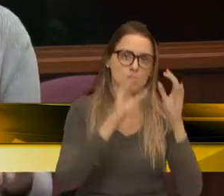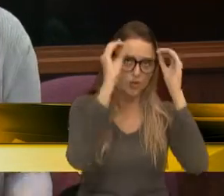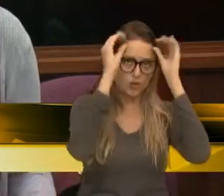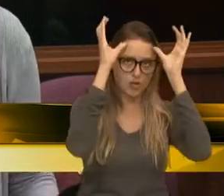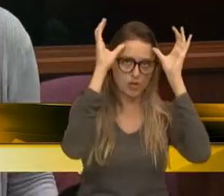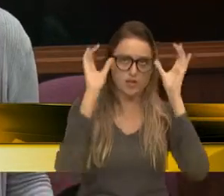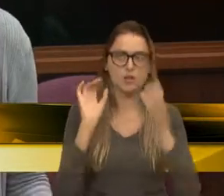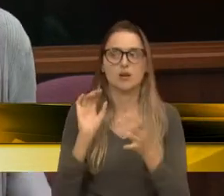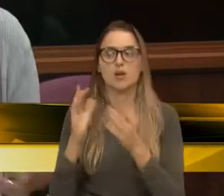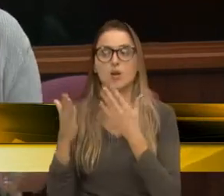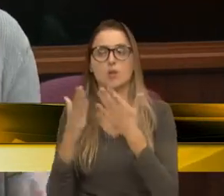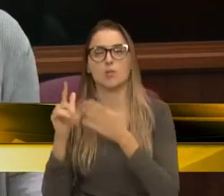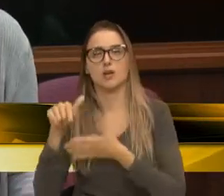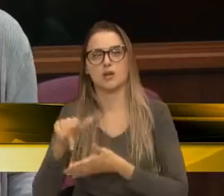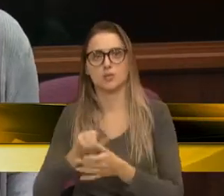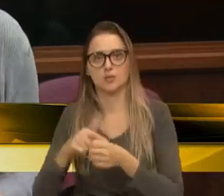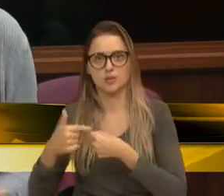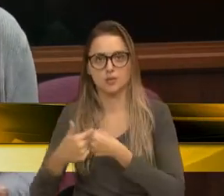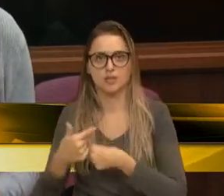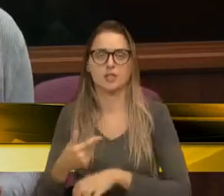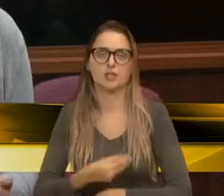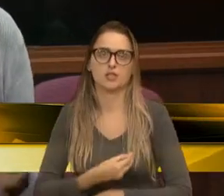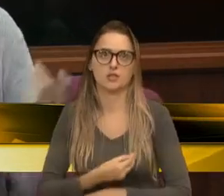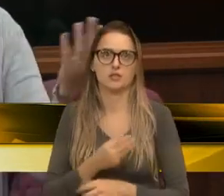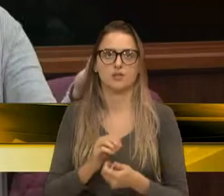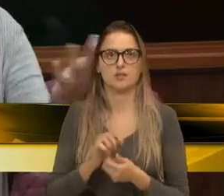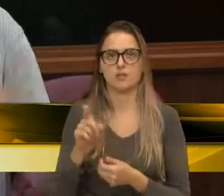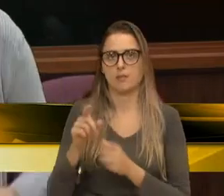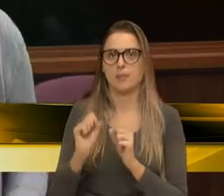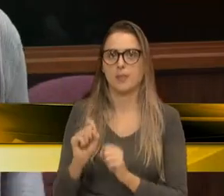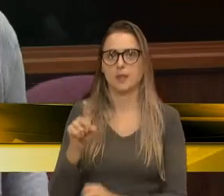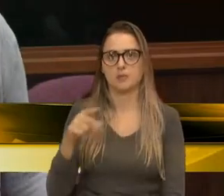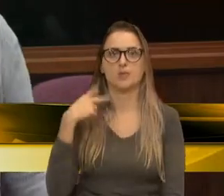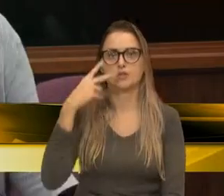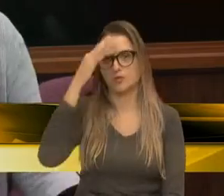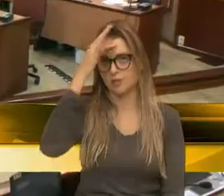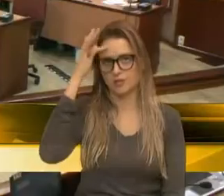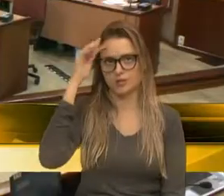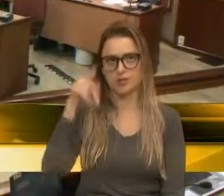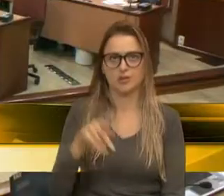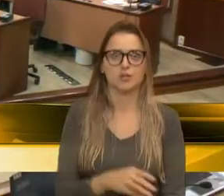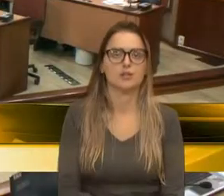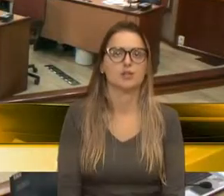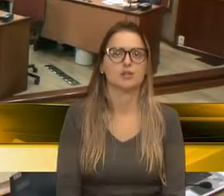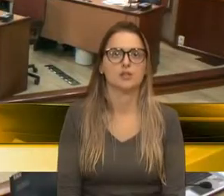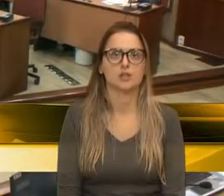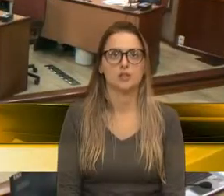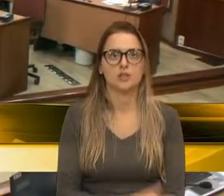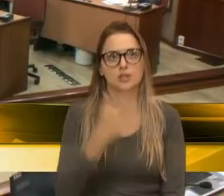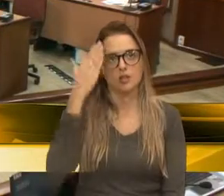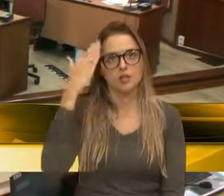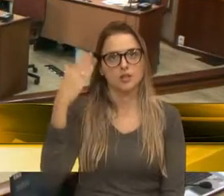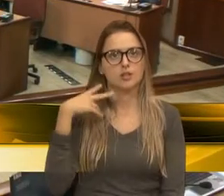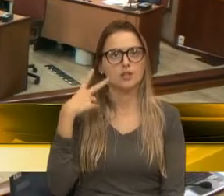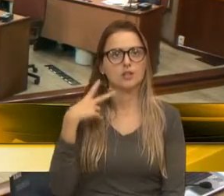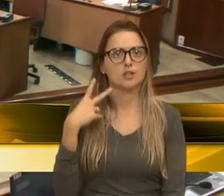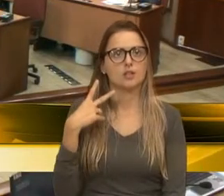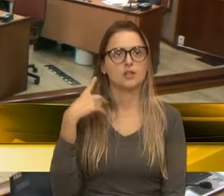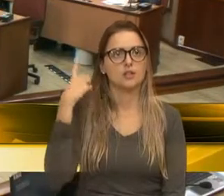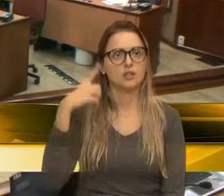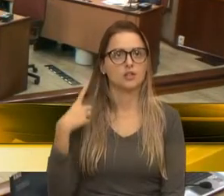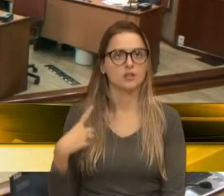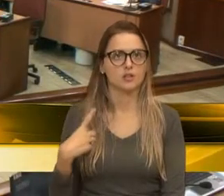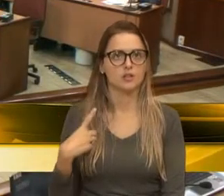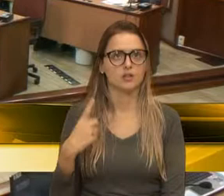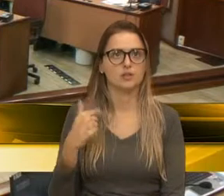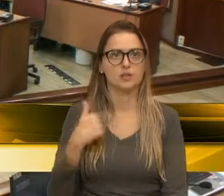contextualizado à cidade que a gente vive. Então, vereador, estou aí, tem a sua parte. Muito obrigado, vereador Denise. Eu lhe cumprimento